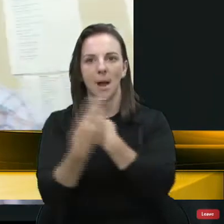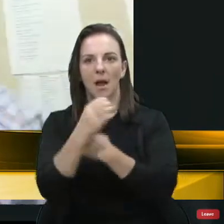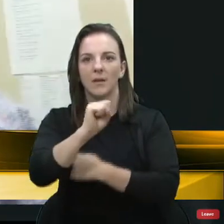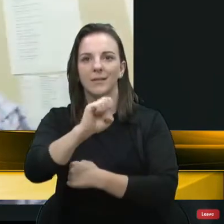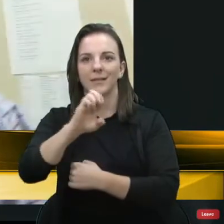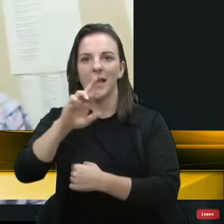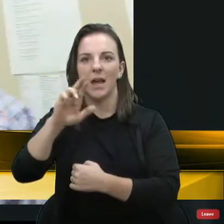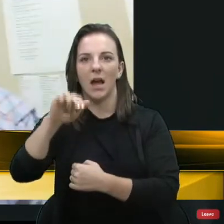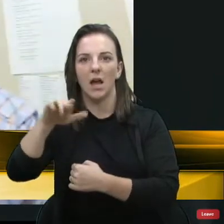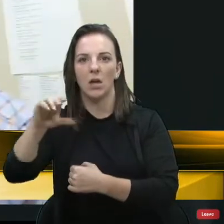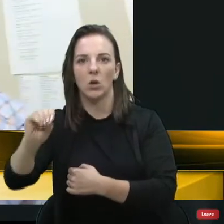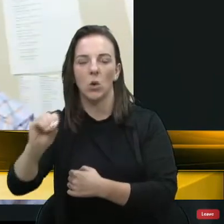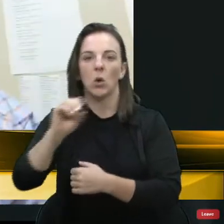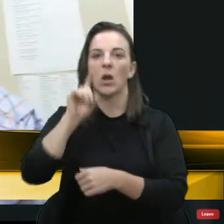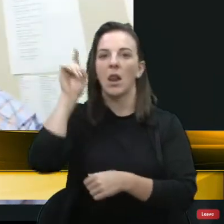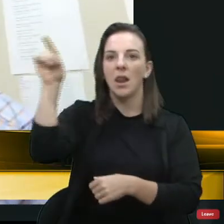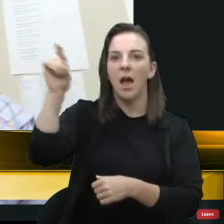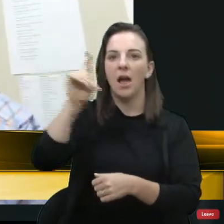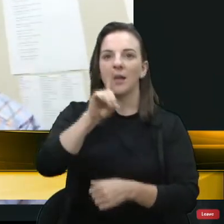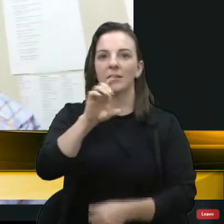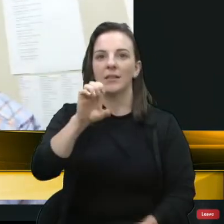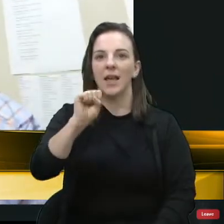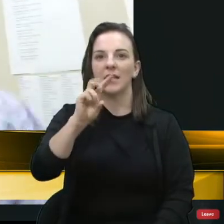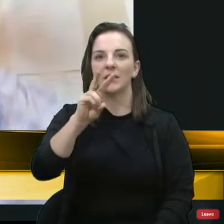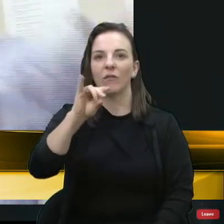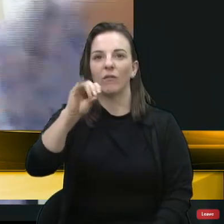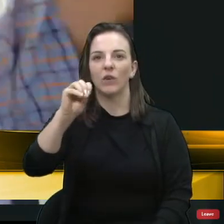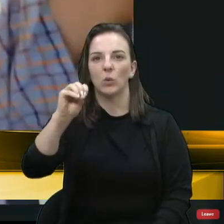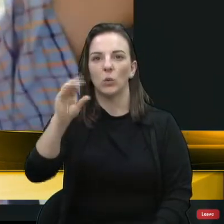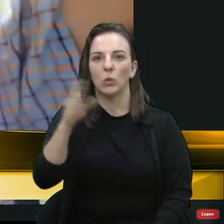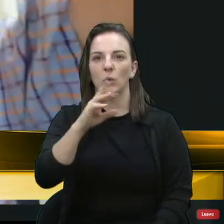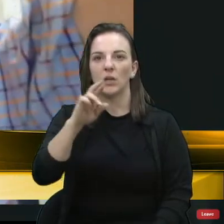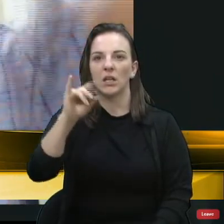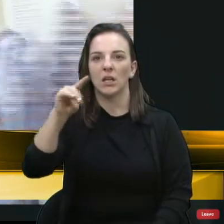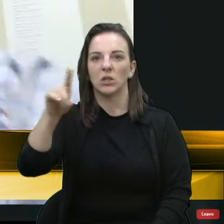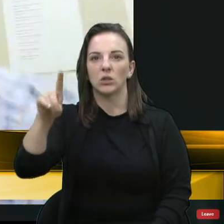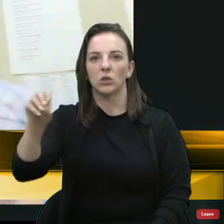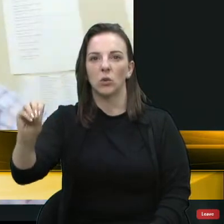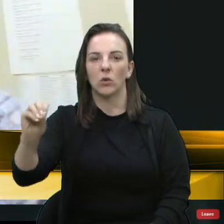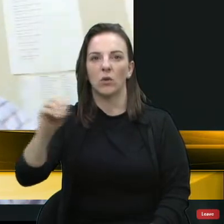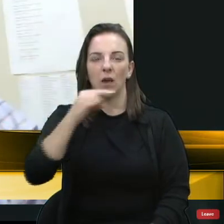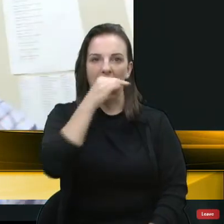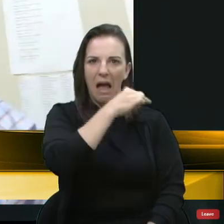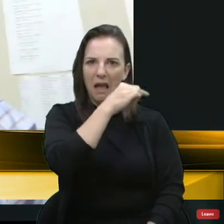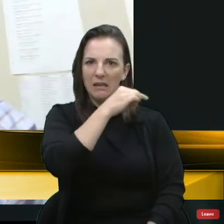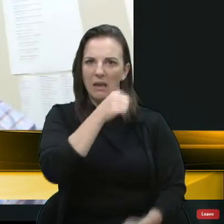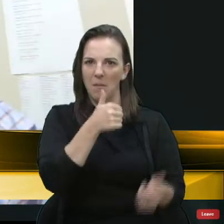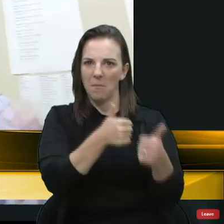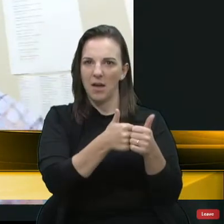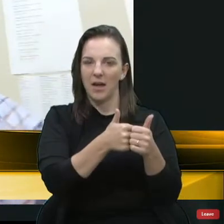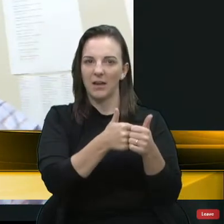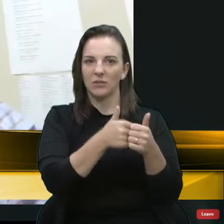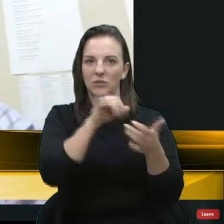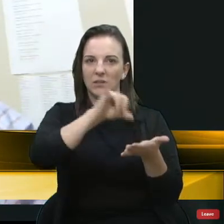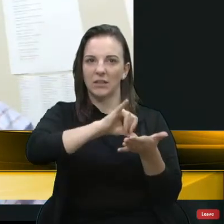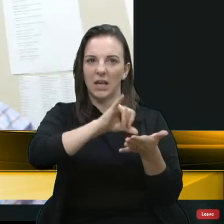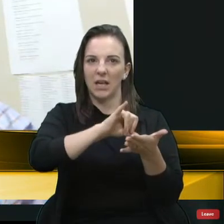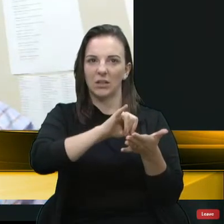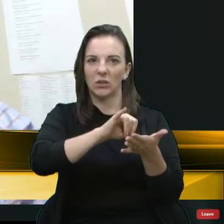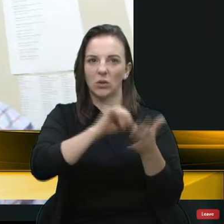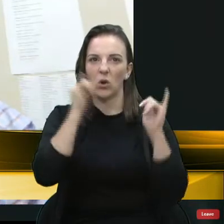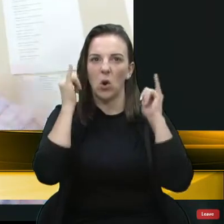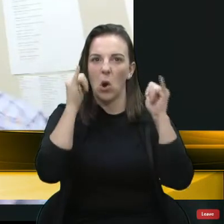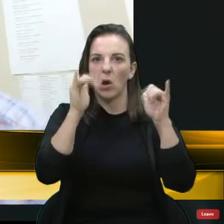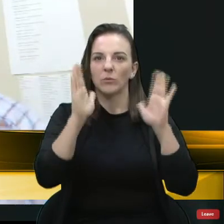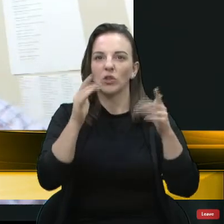onde estão recebendo imagens, vídeos superlotados. Não adianta ficar aqui perto de centro a hora que o ônibus já está desvaziado. Onde está a fiscalização do